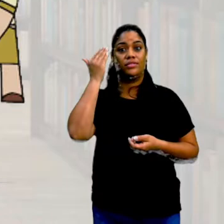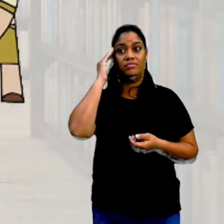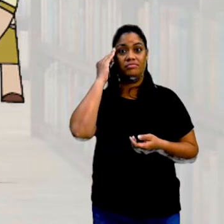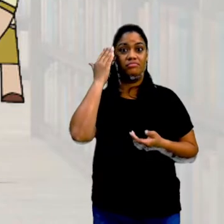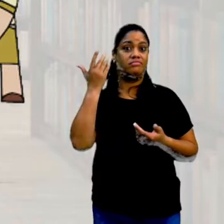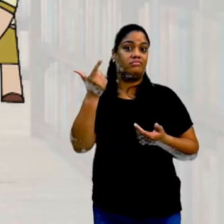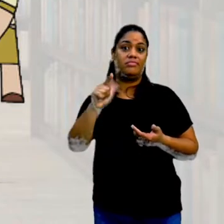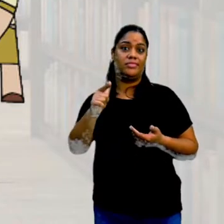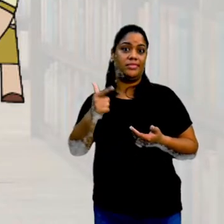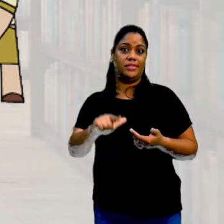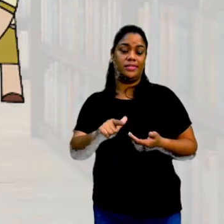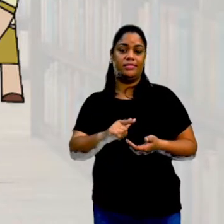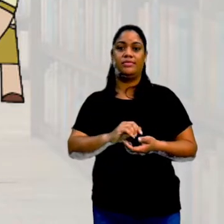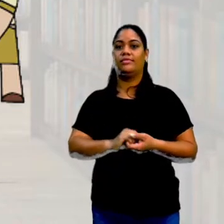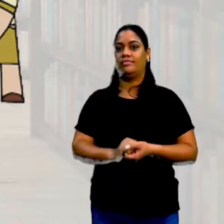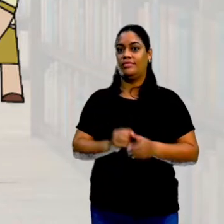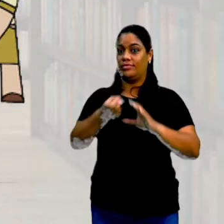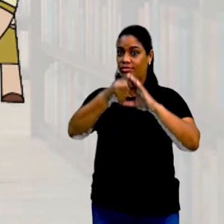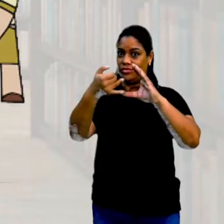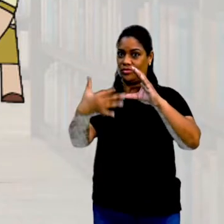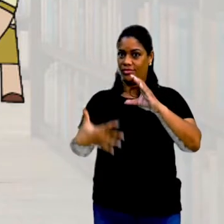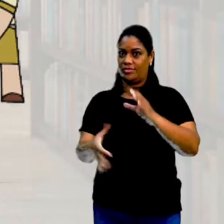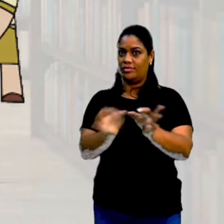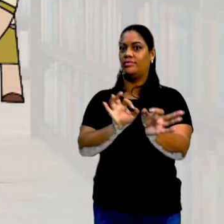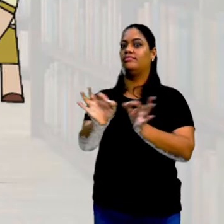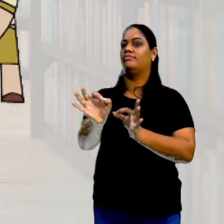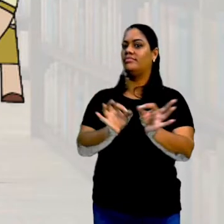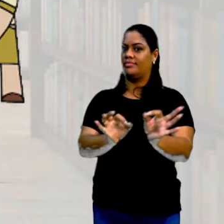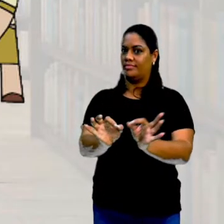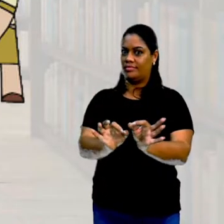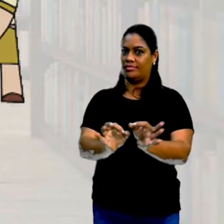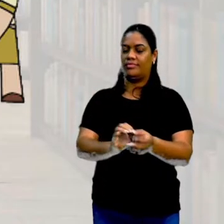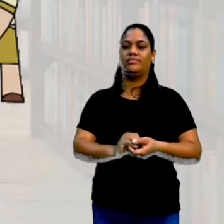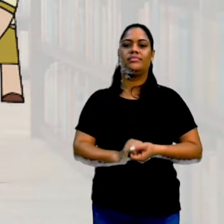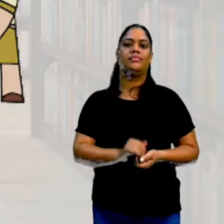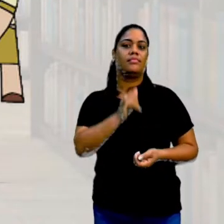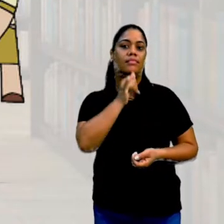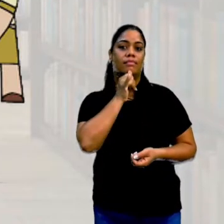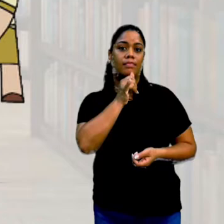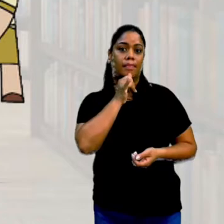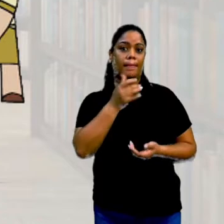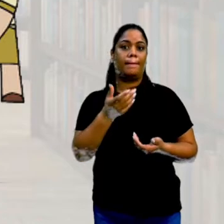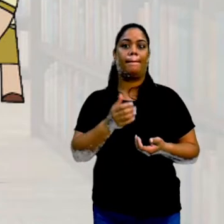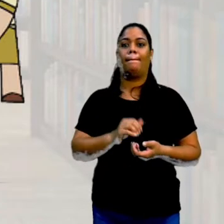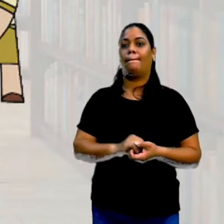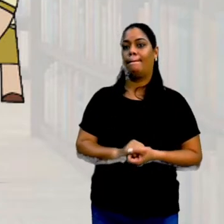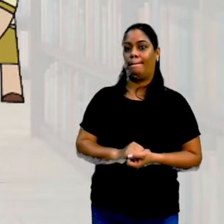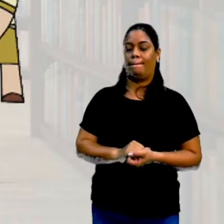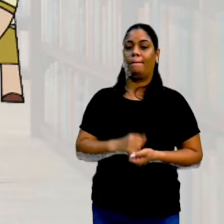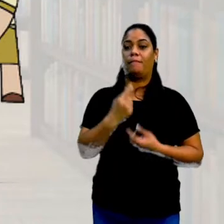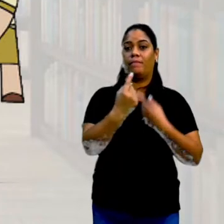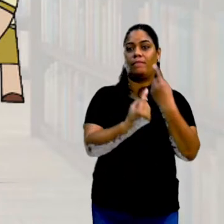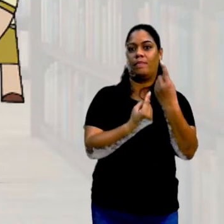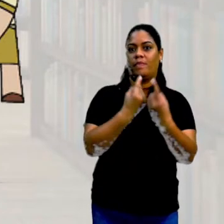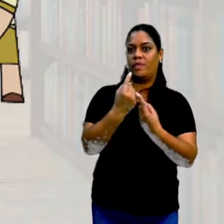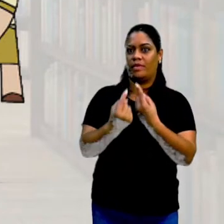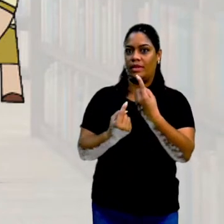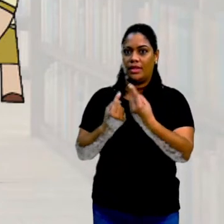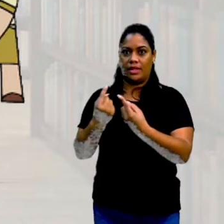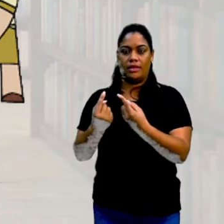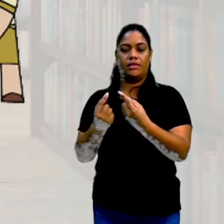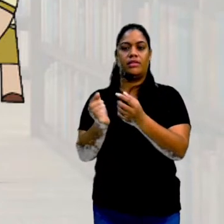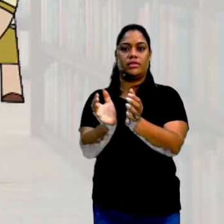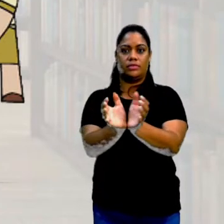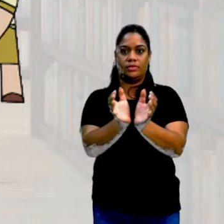critérios bem estabelecidos, está certo? Por exemplo, leva em consideração cada parte da